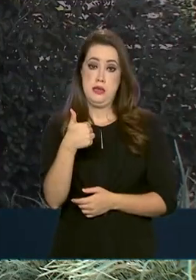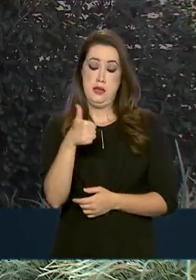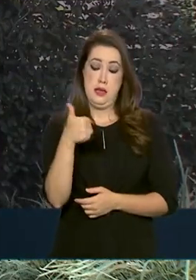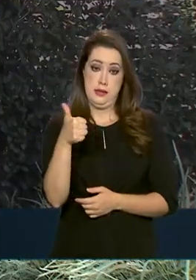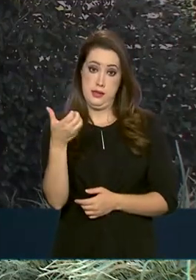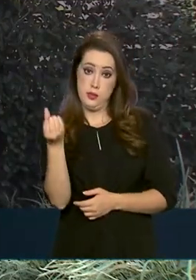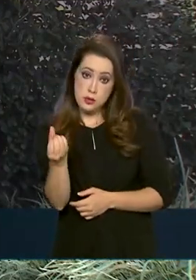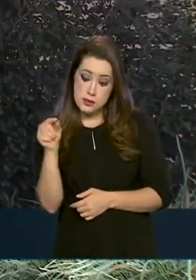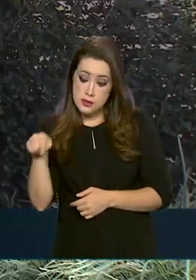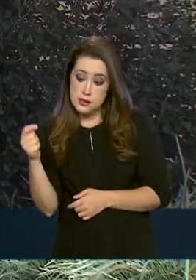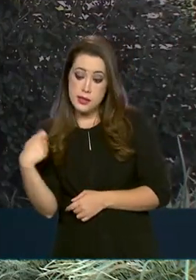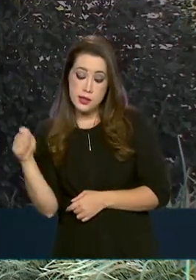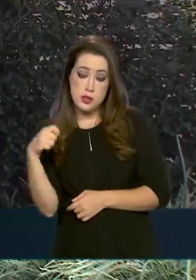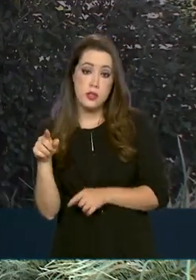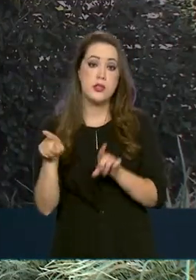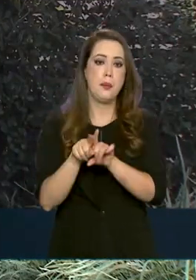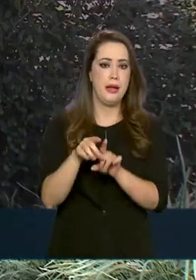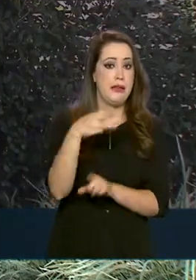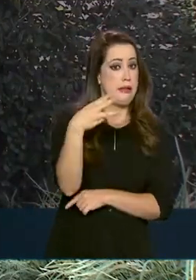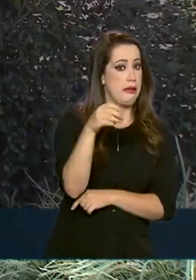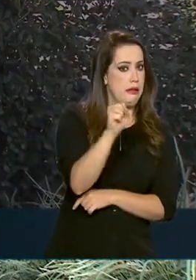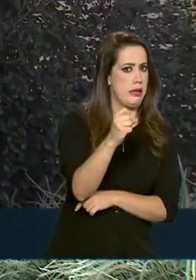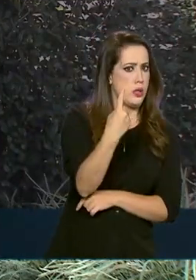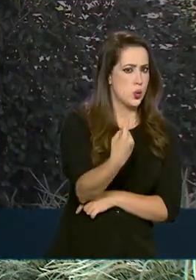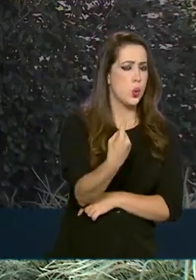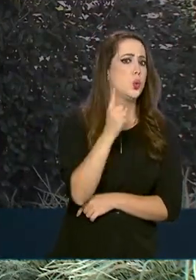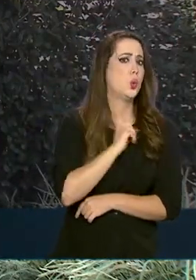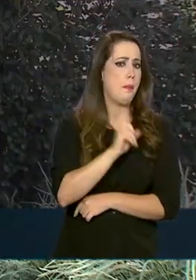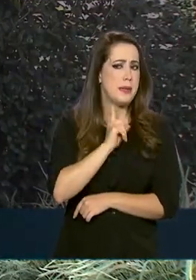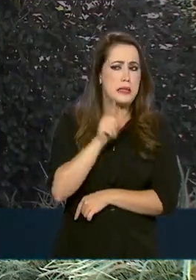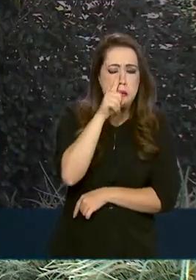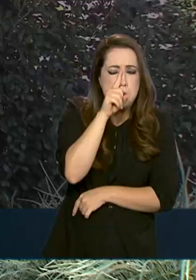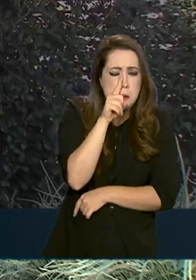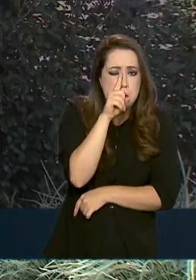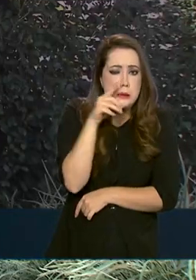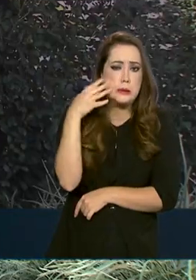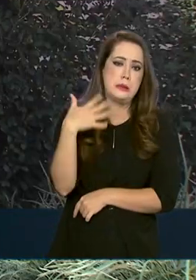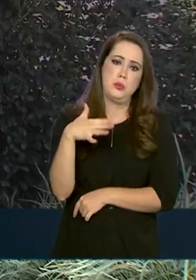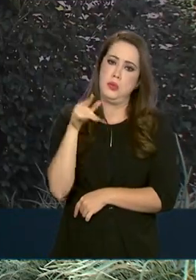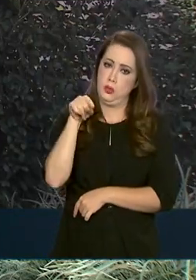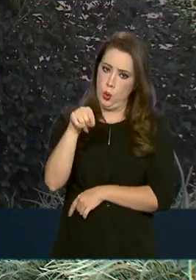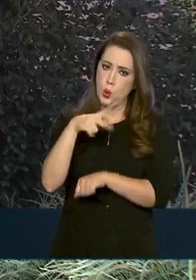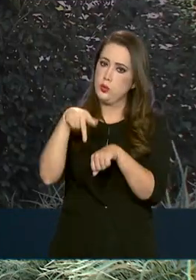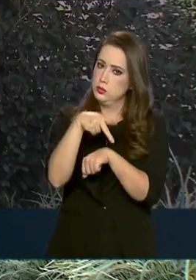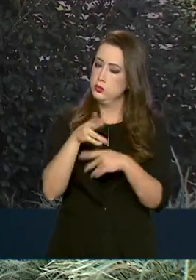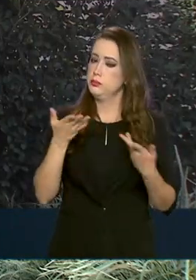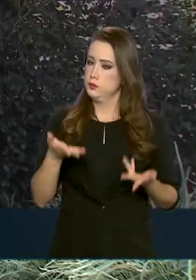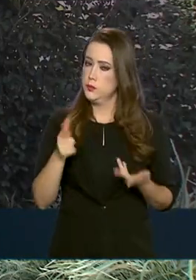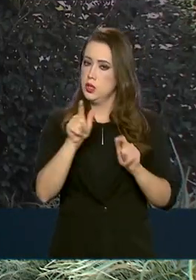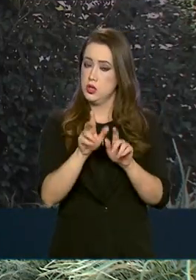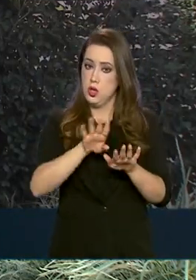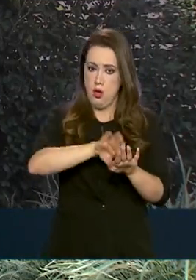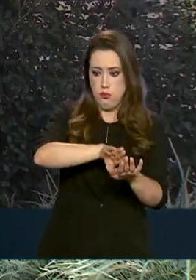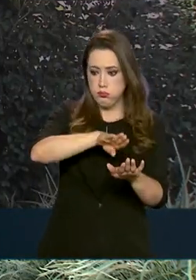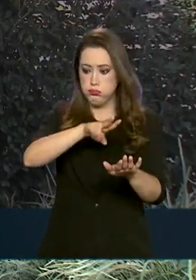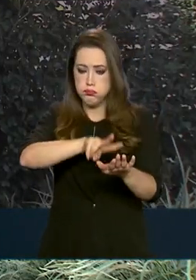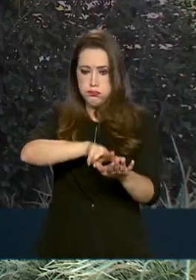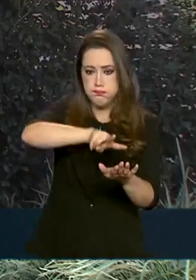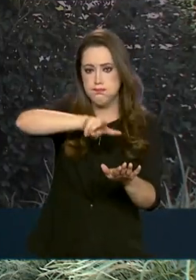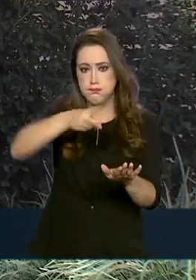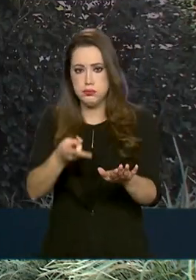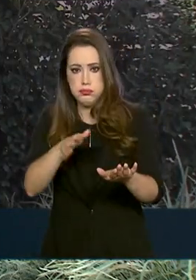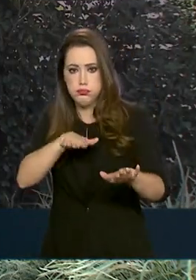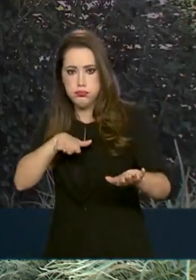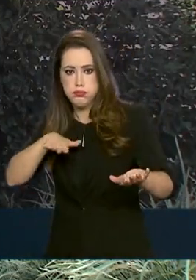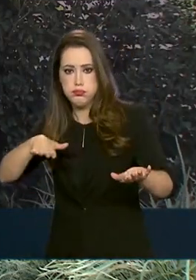381 em Minas Gerais, considerada uma das mais perigosas do país. Nela foram duplicados 20 quilômetros e